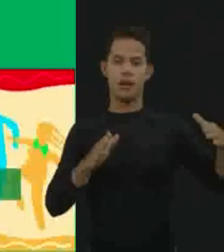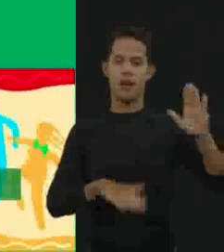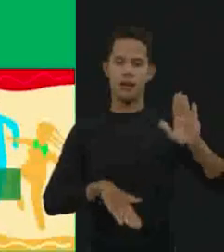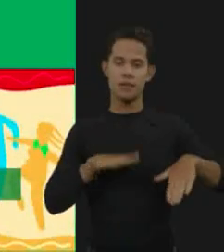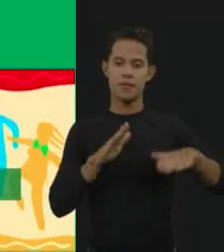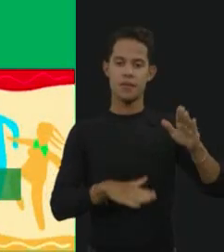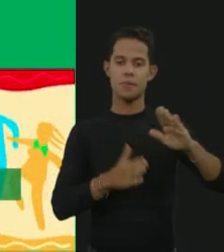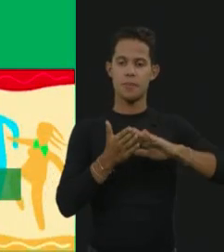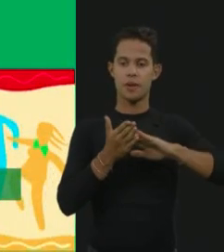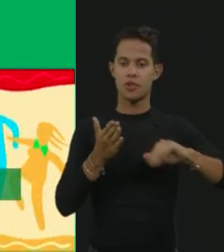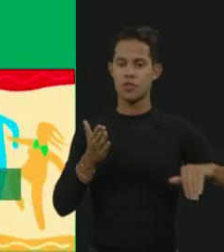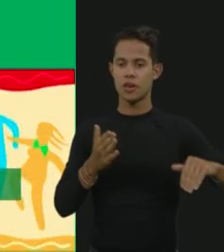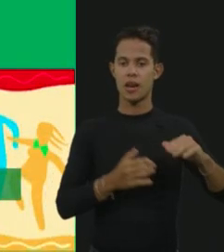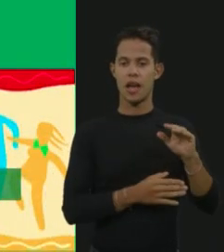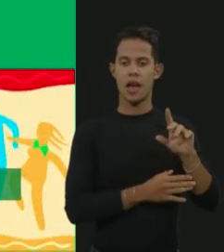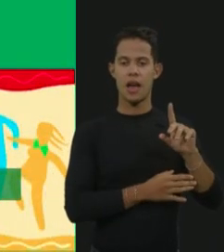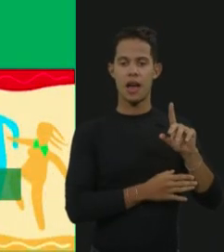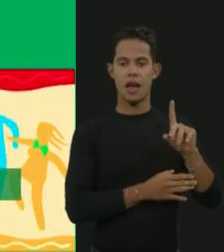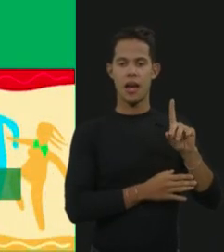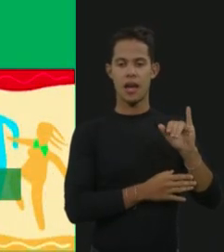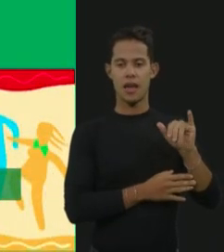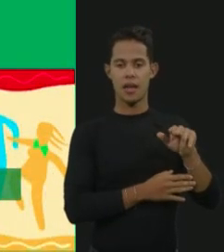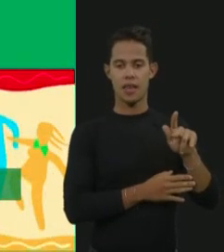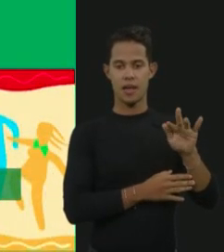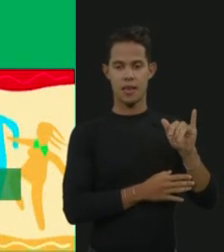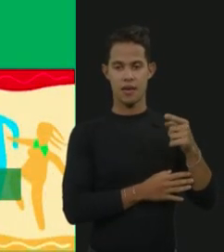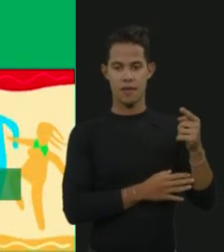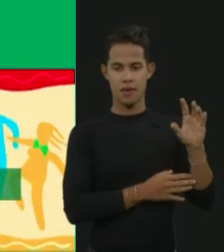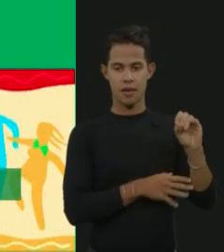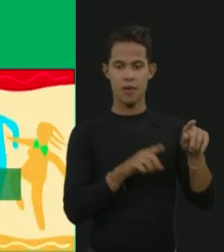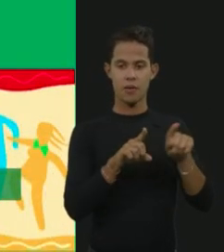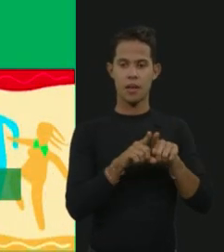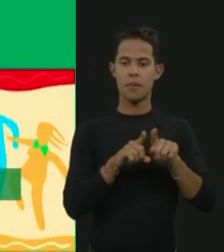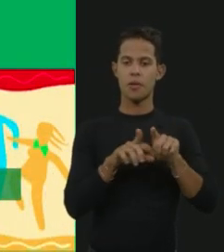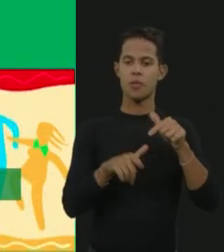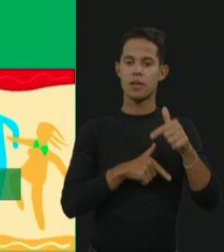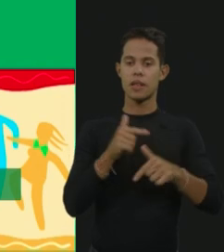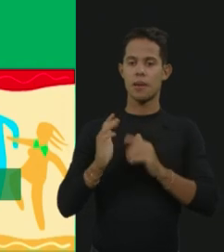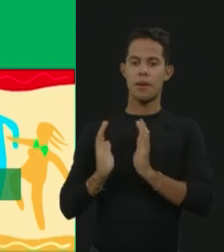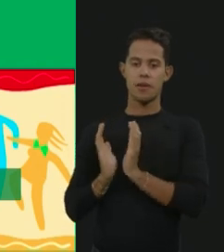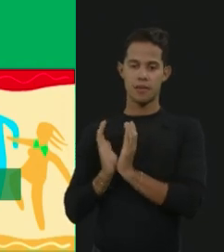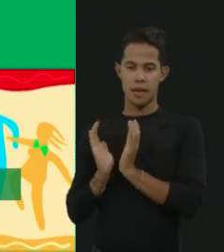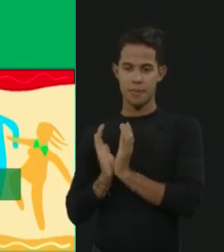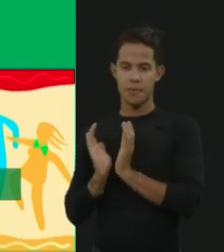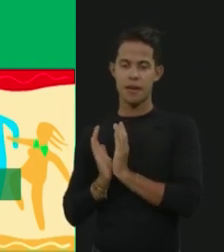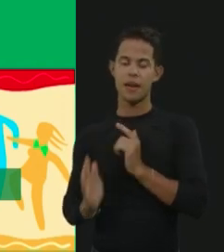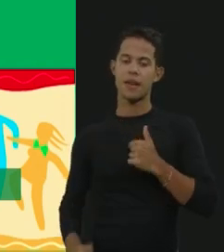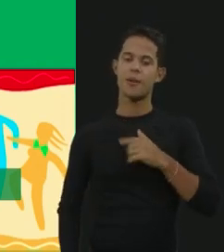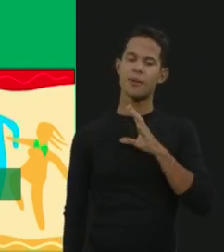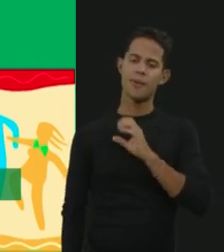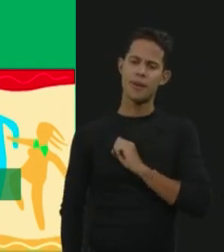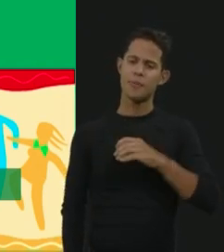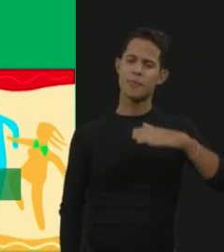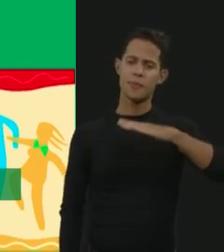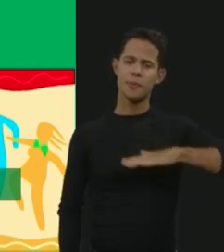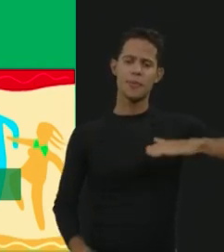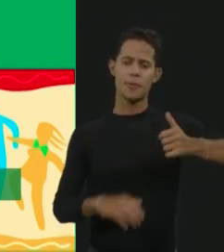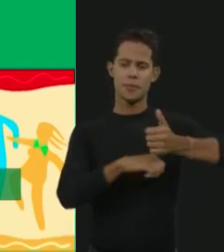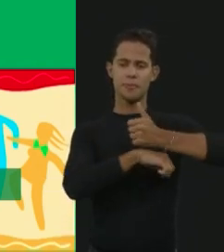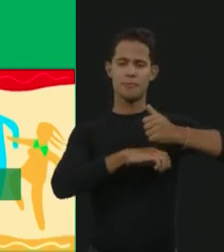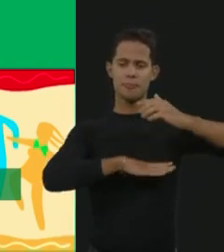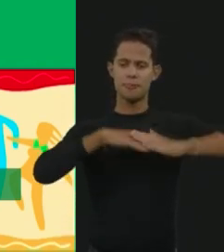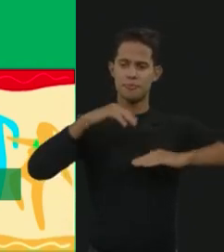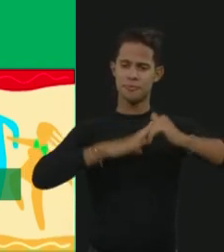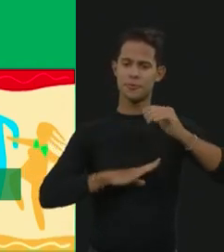cirurgias, né? A PAI, eu, nossa, acho lindo o trabalho da PAI, que eles têm todos os profissionais juntos, né? As clínicas que podem também